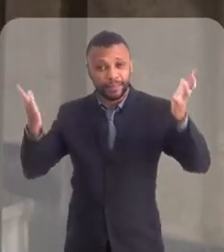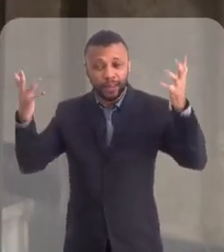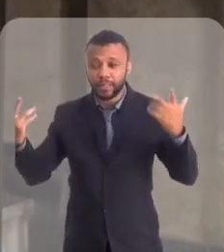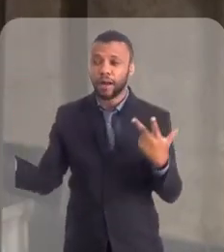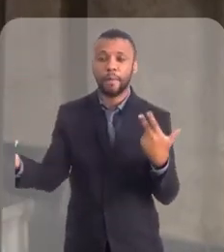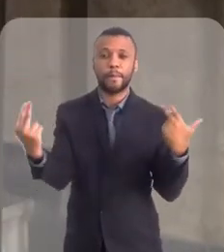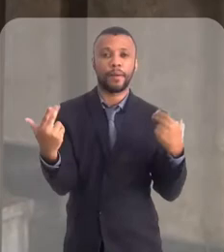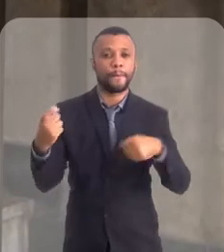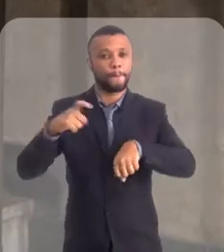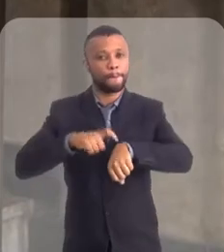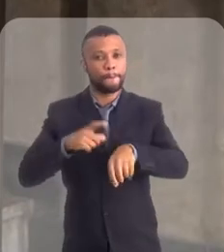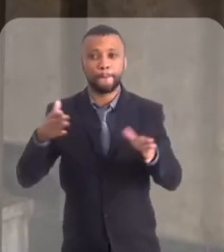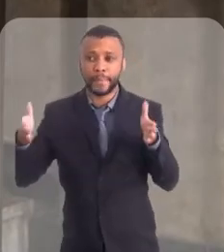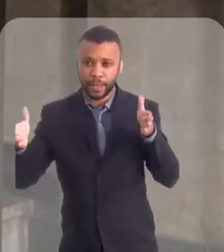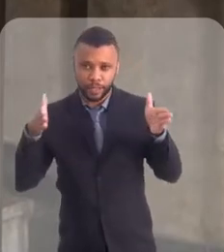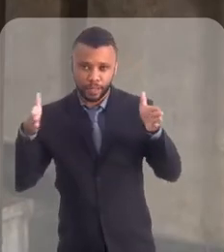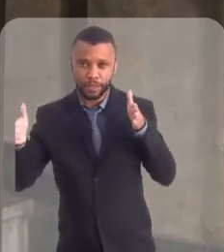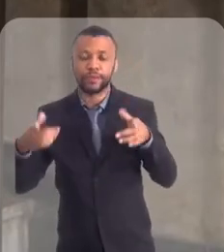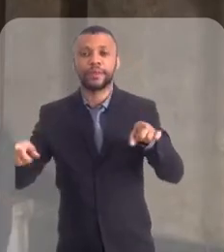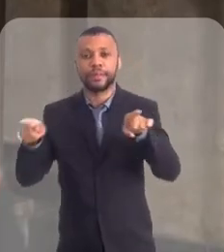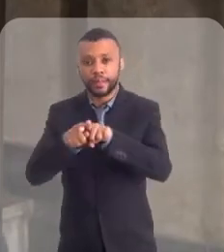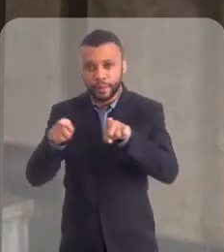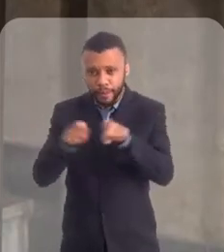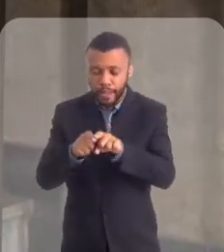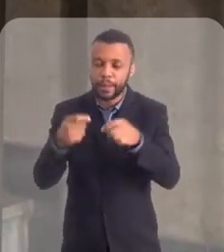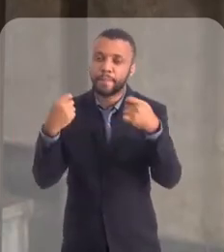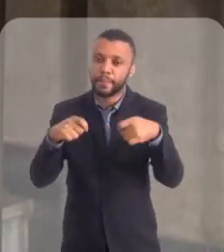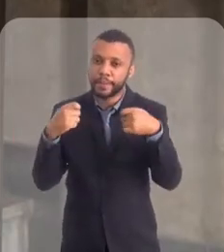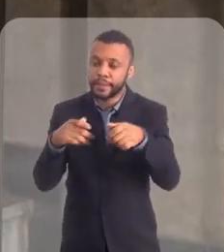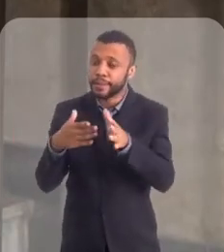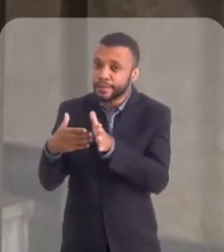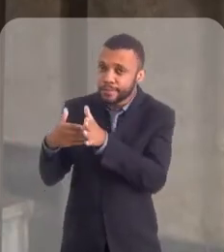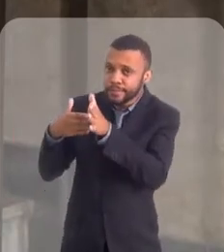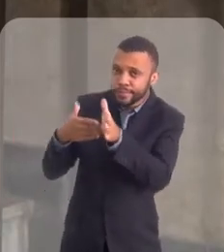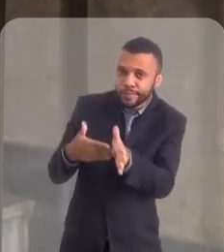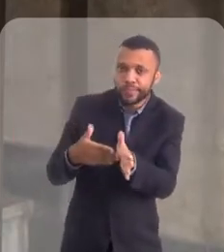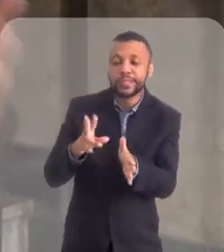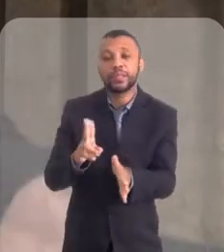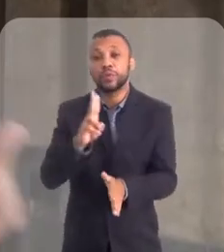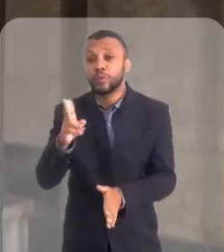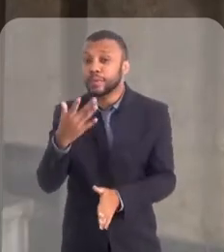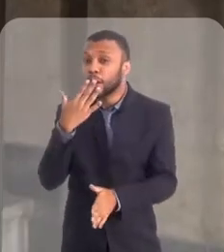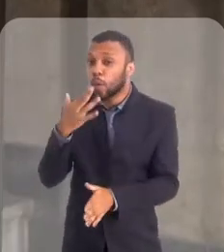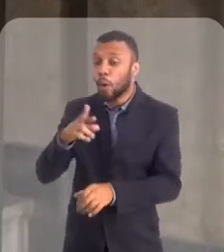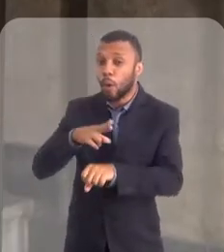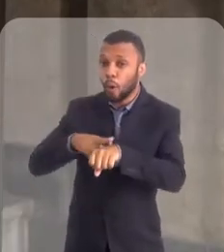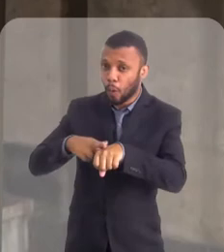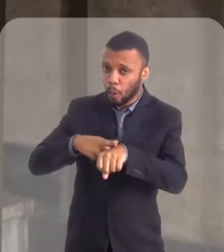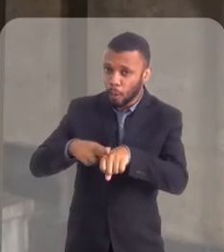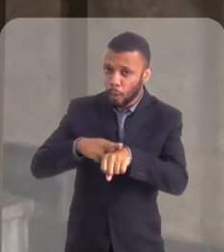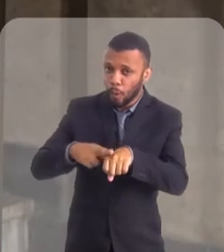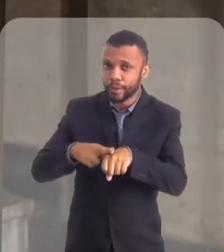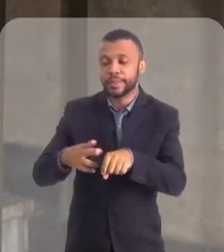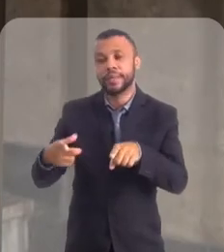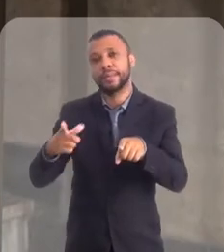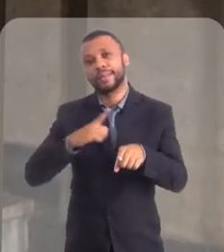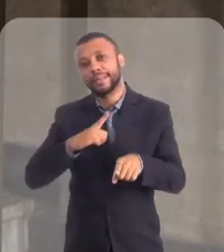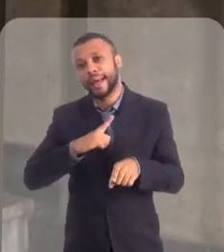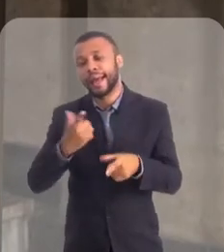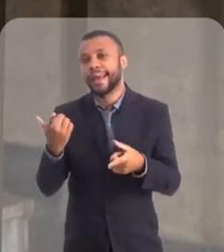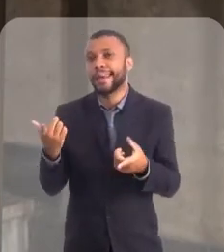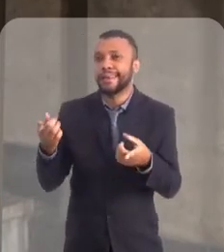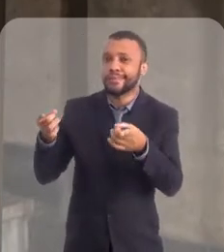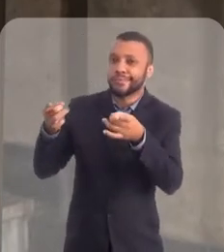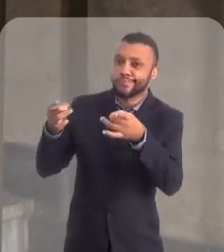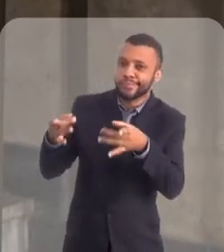o mesmo período. É um período também penitencial, que se usa então o roxo também, né? E que tem aquelas